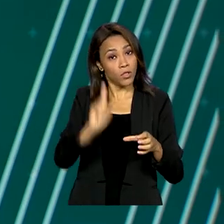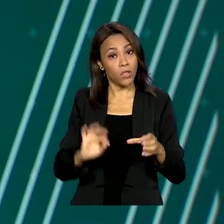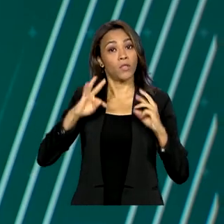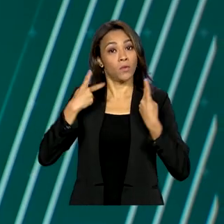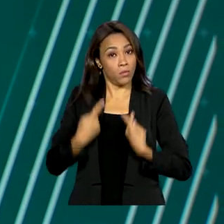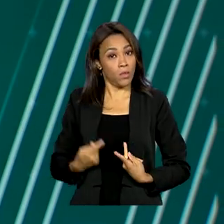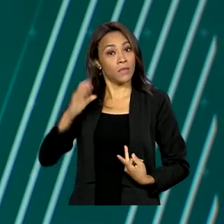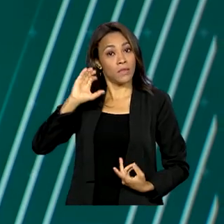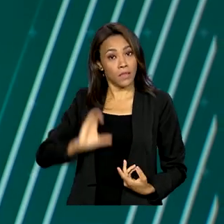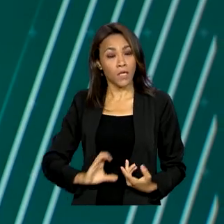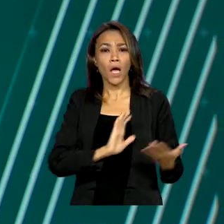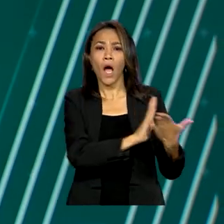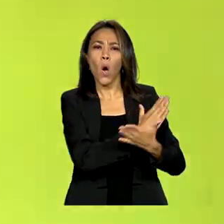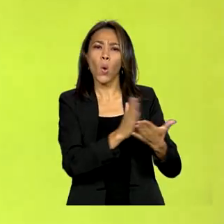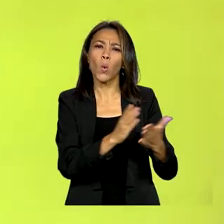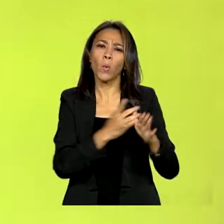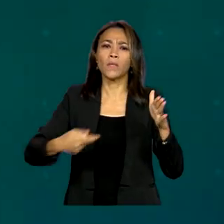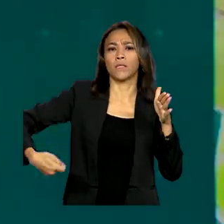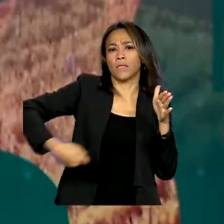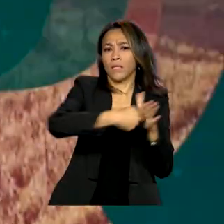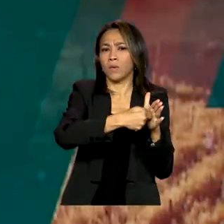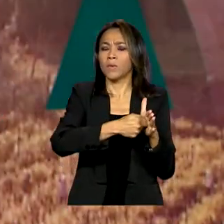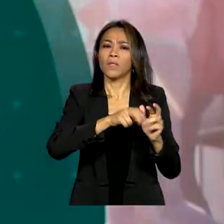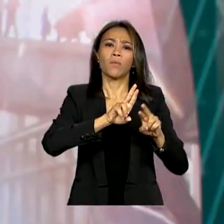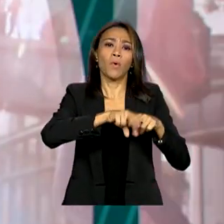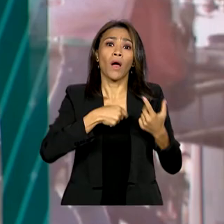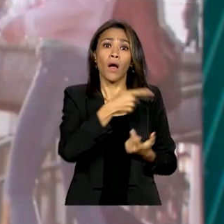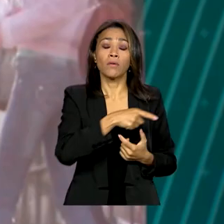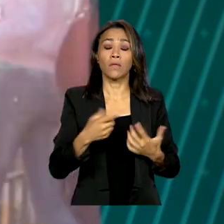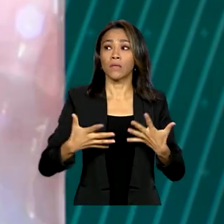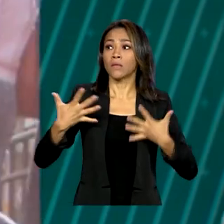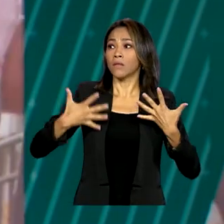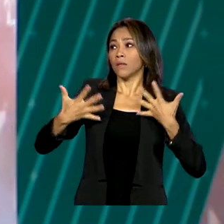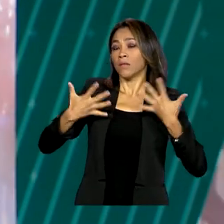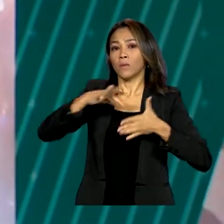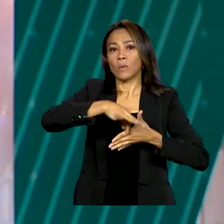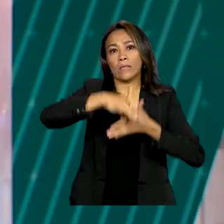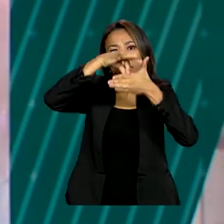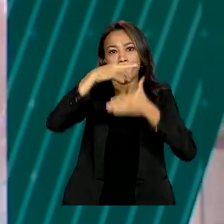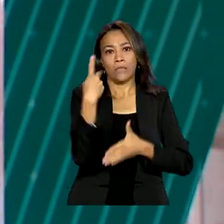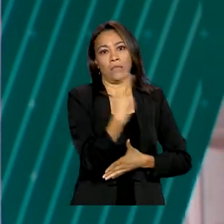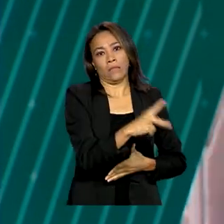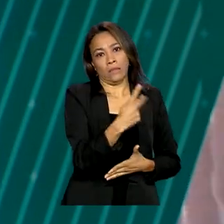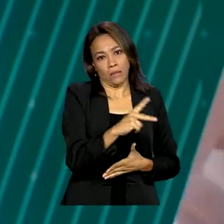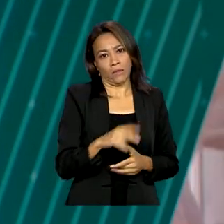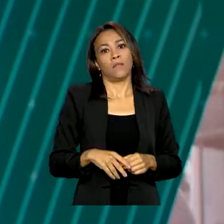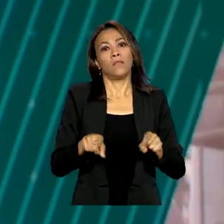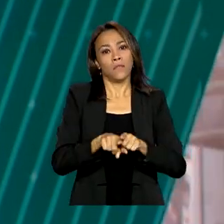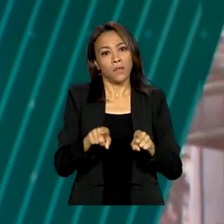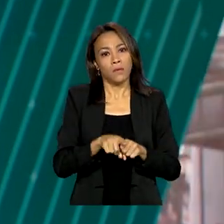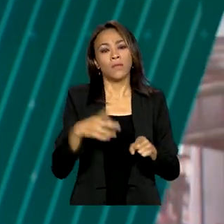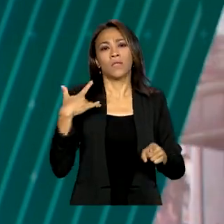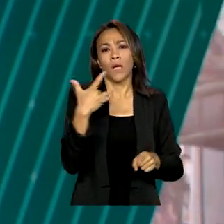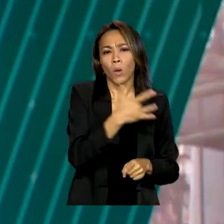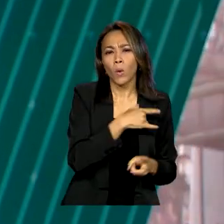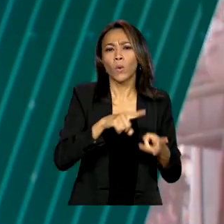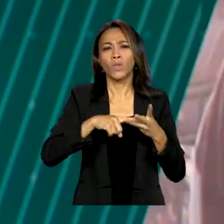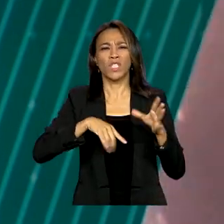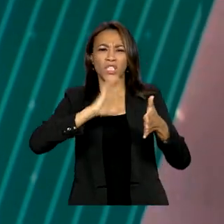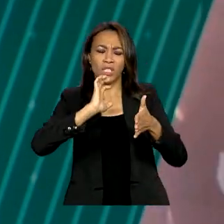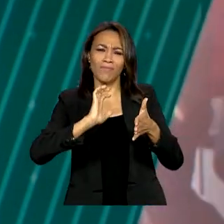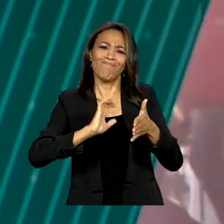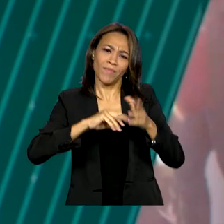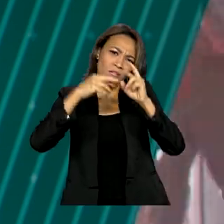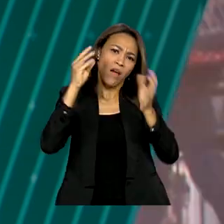Algumas das denúncias estão ligadas à insegurança dos líderes indígenas, medidas urgentes de saúde e violações de direitos